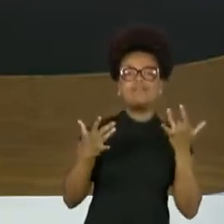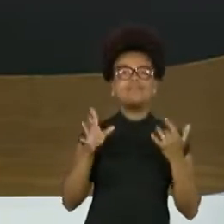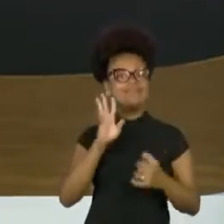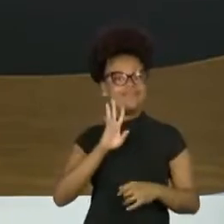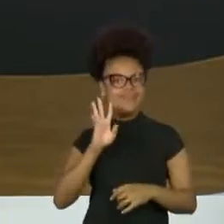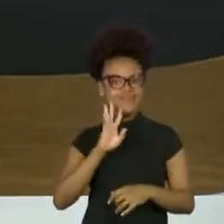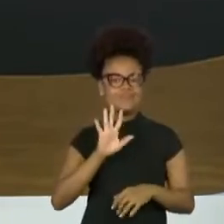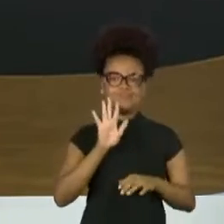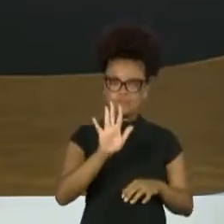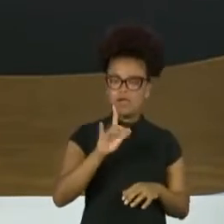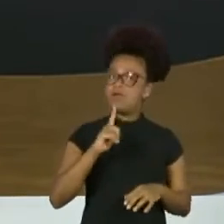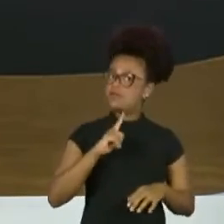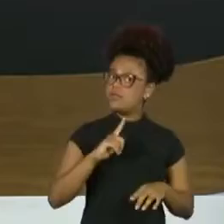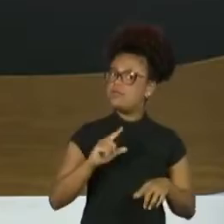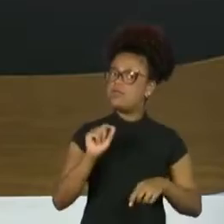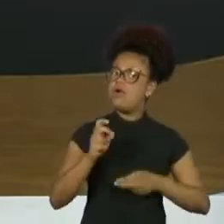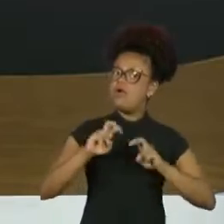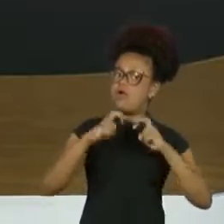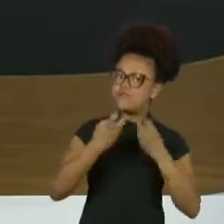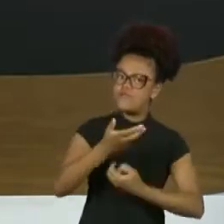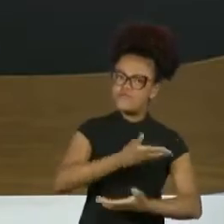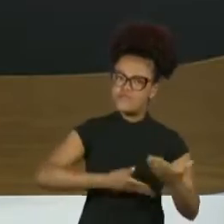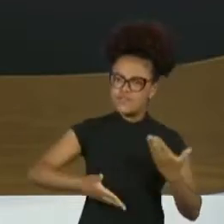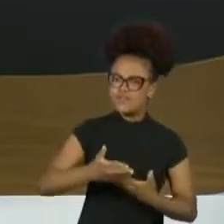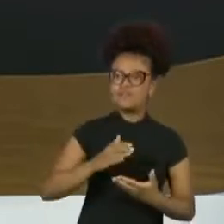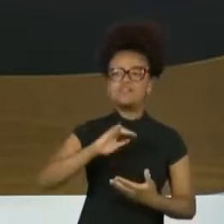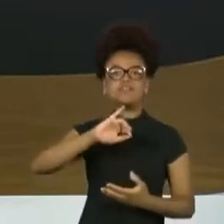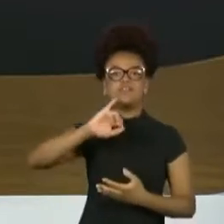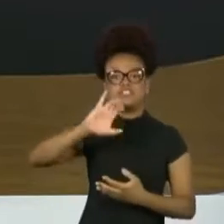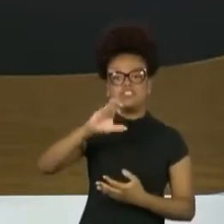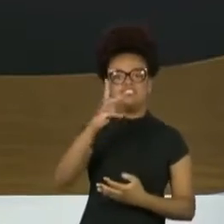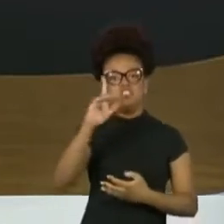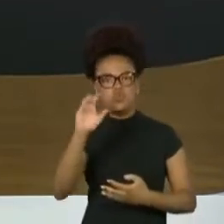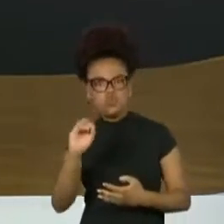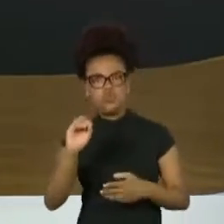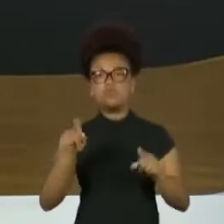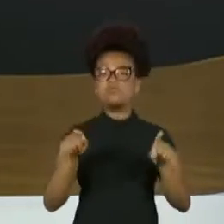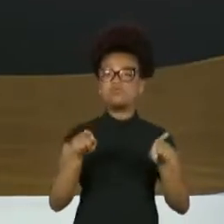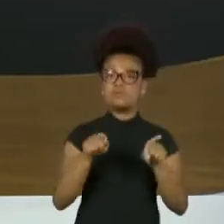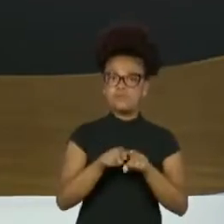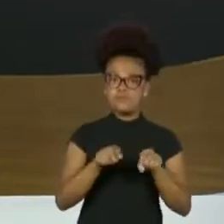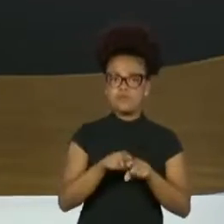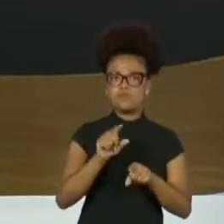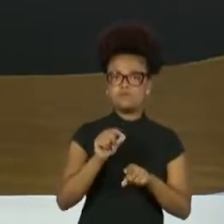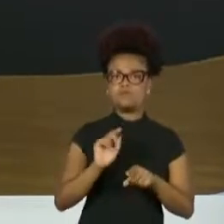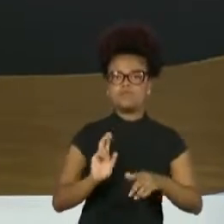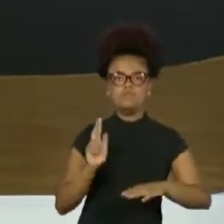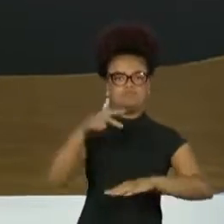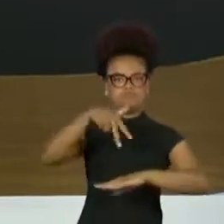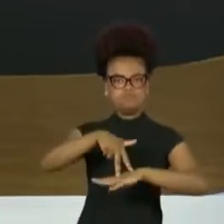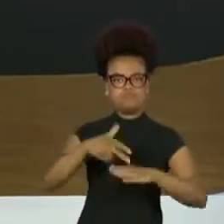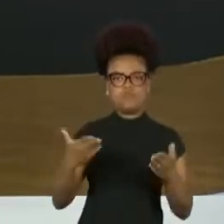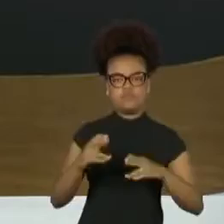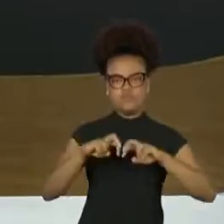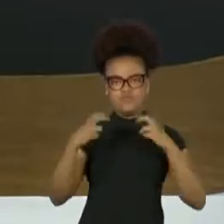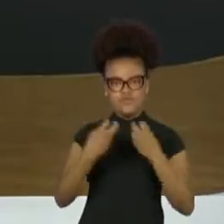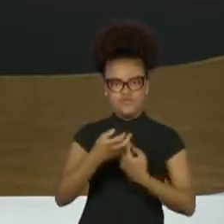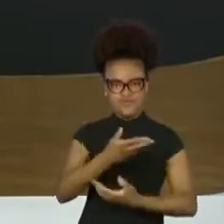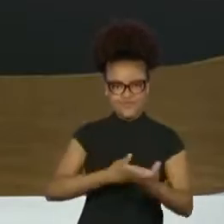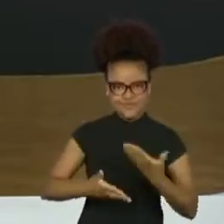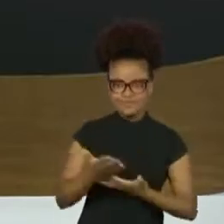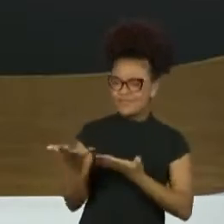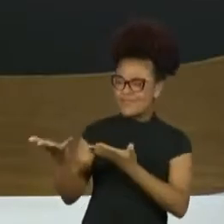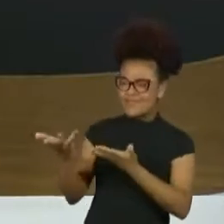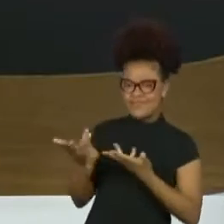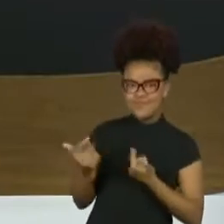Roda Viva, de Chico Buarque. E agora, pela primeira vez, ela está no centro deste Roda Viva. Nesta